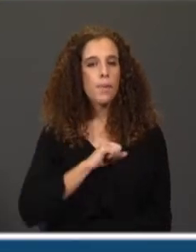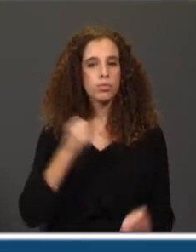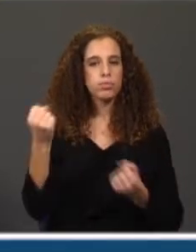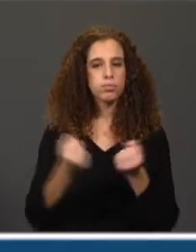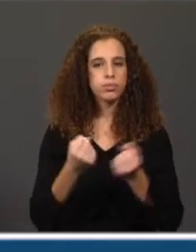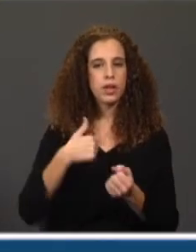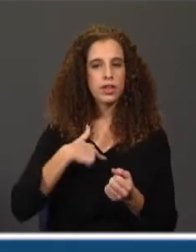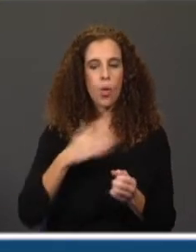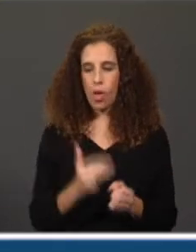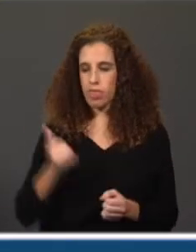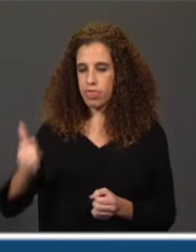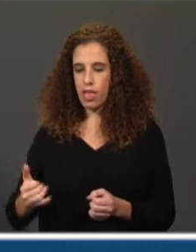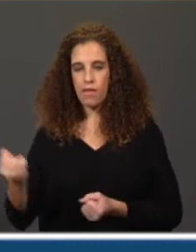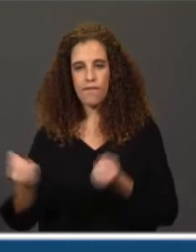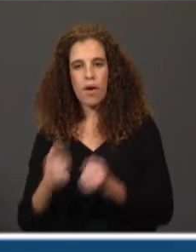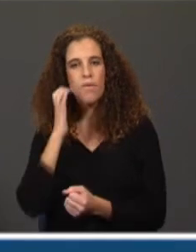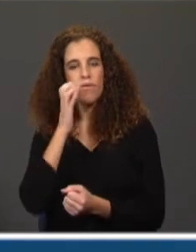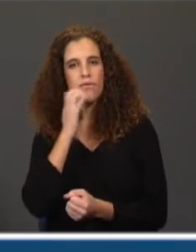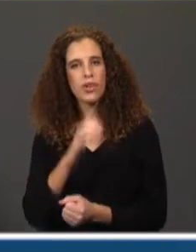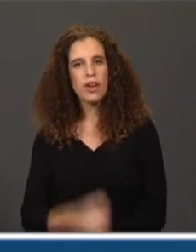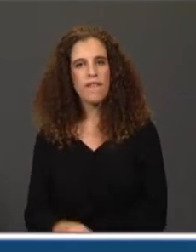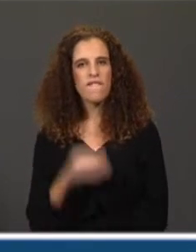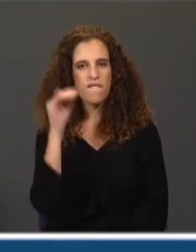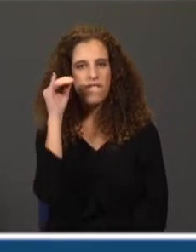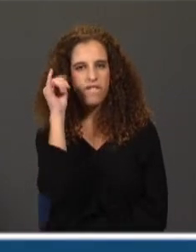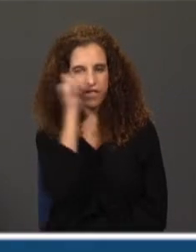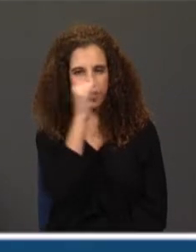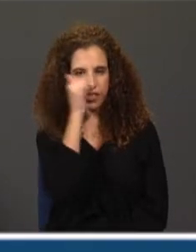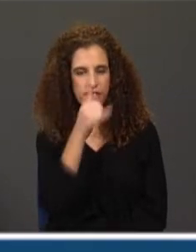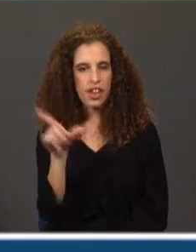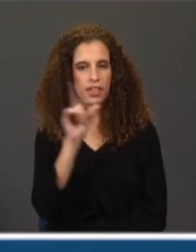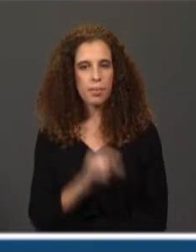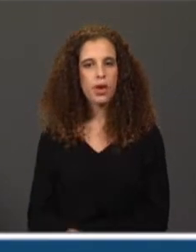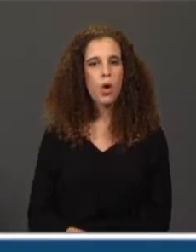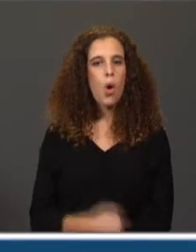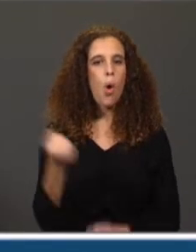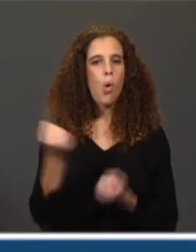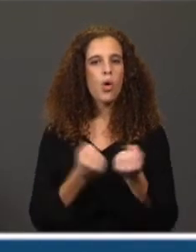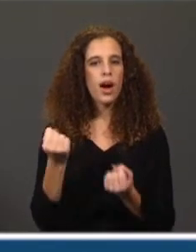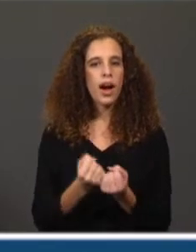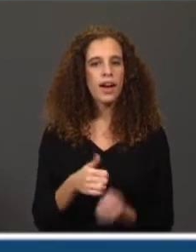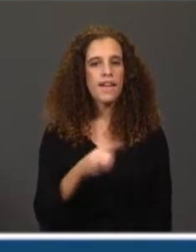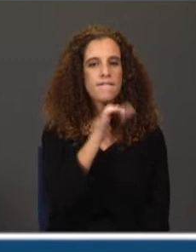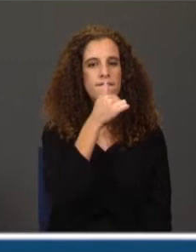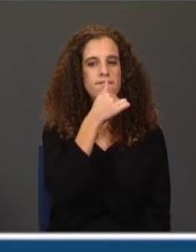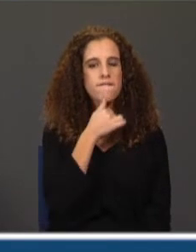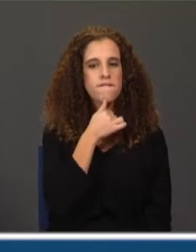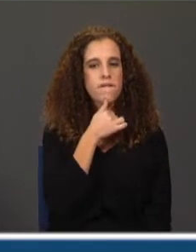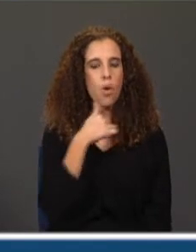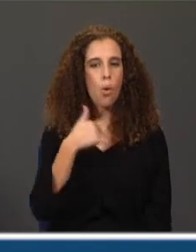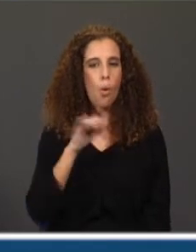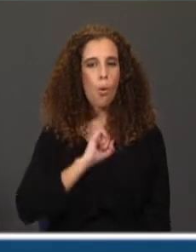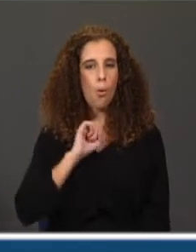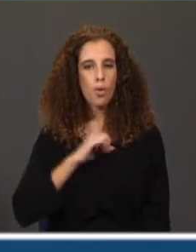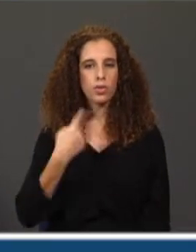com um volante de plástico fingia que guiava também. O carro era um nasce encarnado. O meu volante de plástico tinha ao centro uma